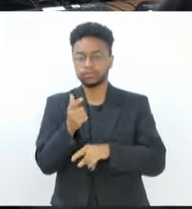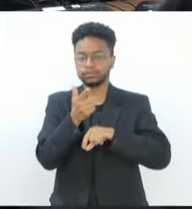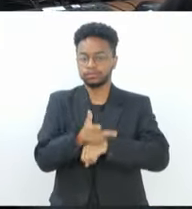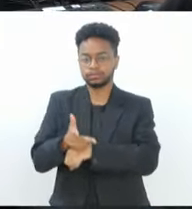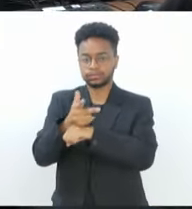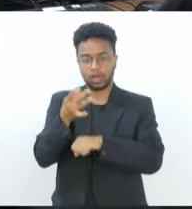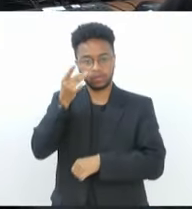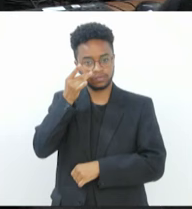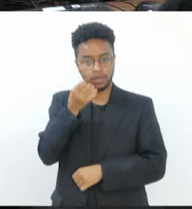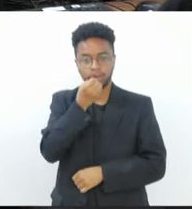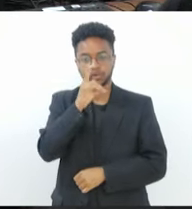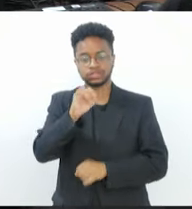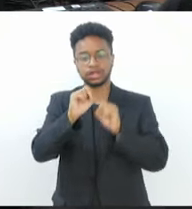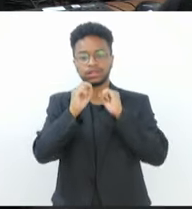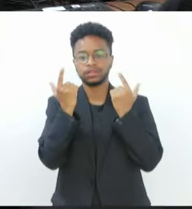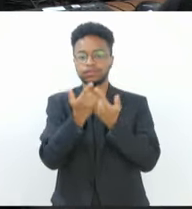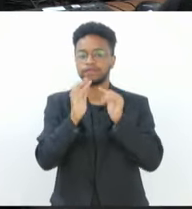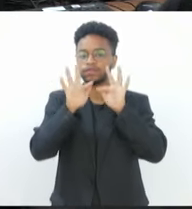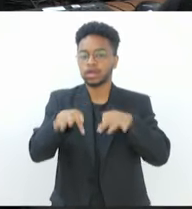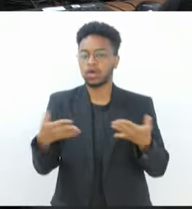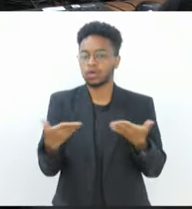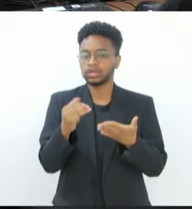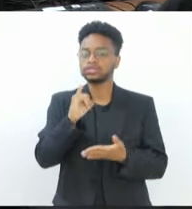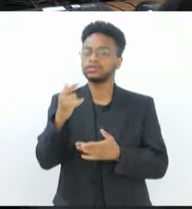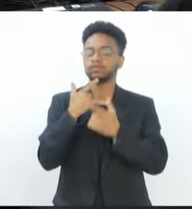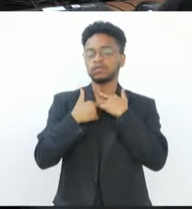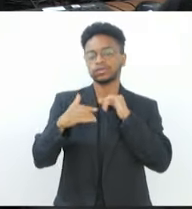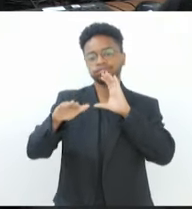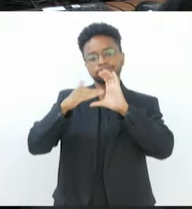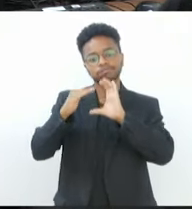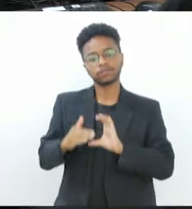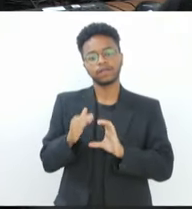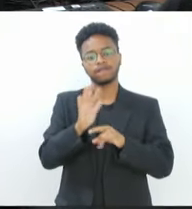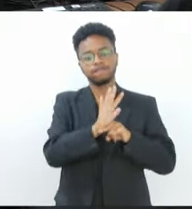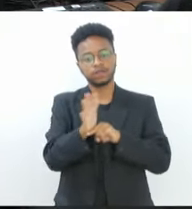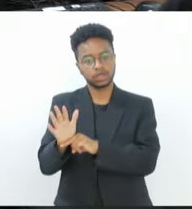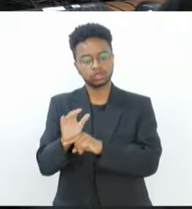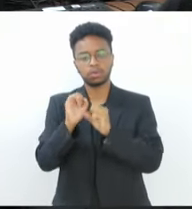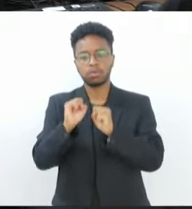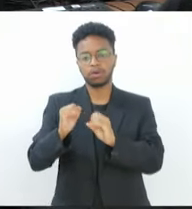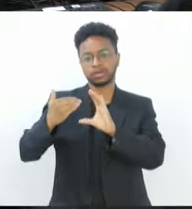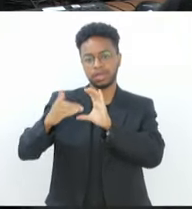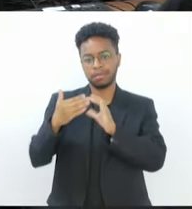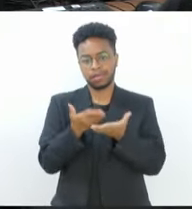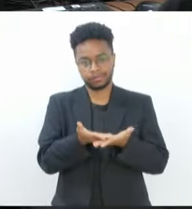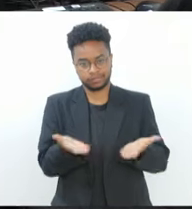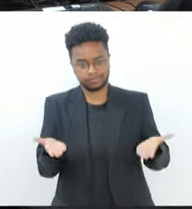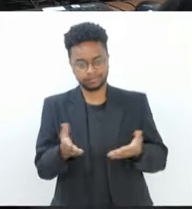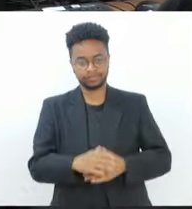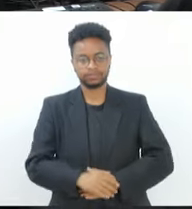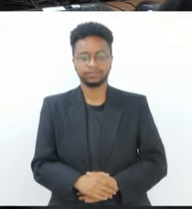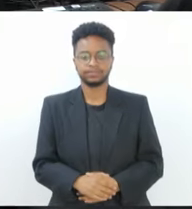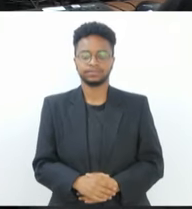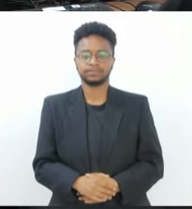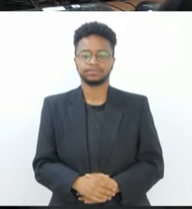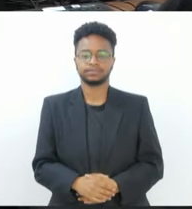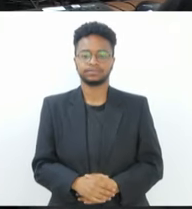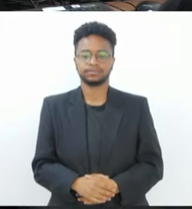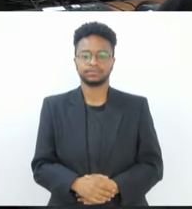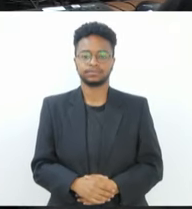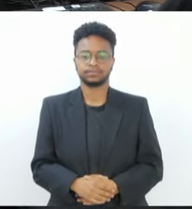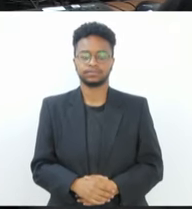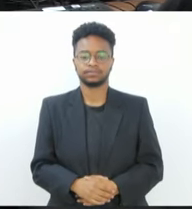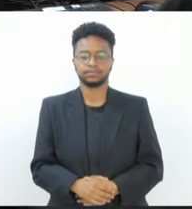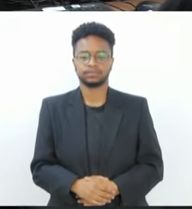O Bom Dia Alerte termina aqui. Se você quiser enviar sugestões ou vídeos aí da sua cidade, é só acessar nosso e-mail, tvalerja, arroba, alerje.rj